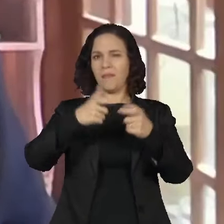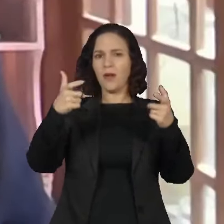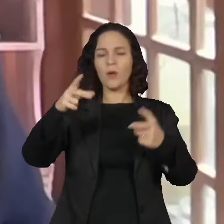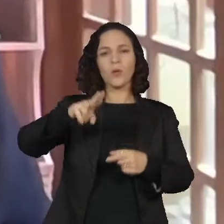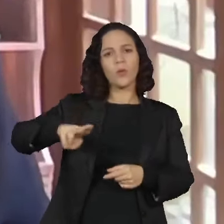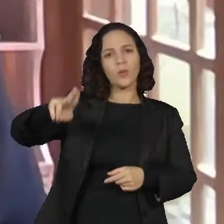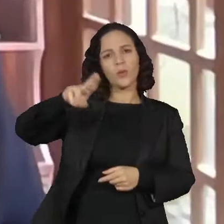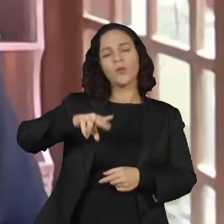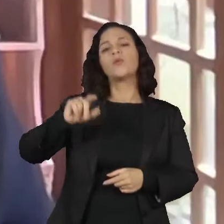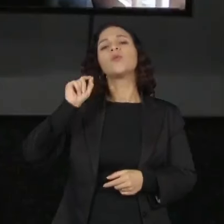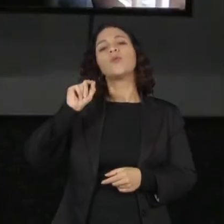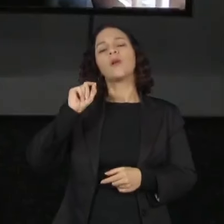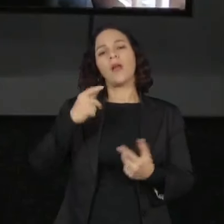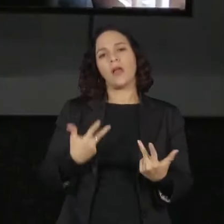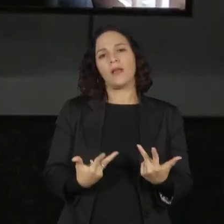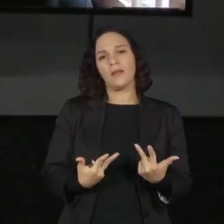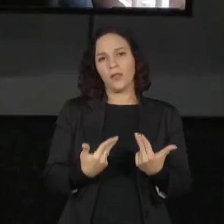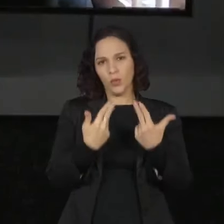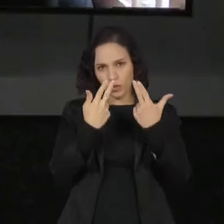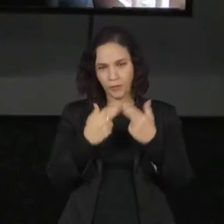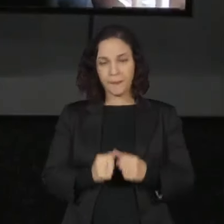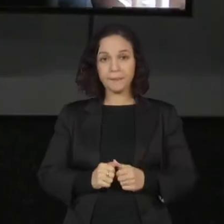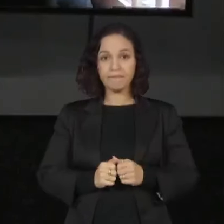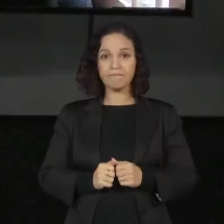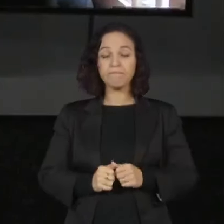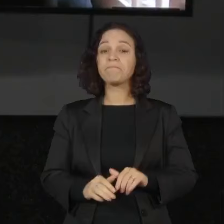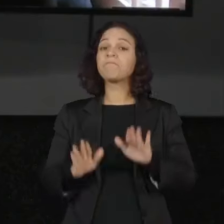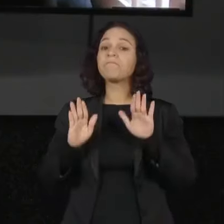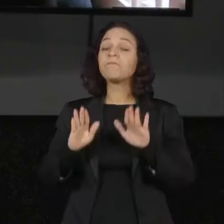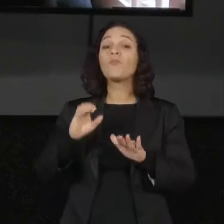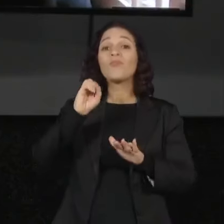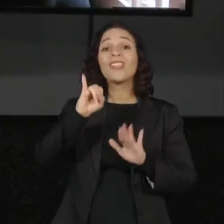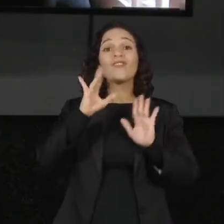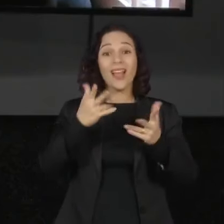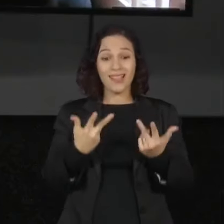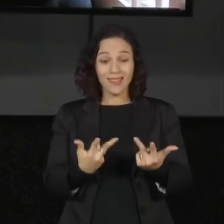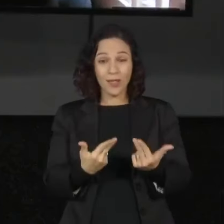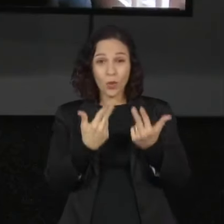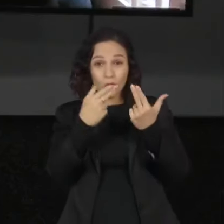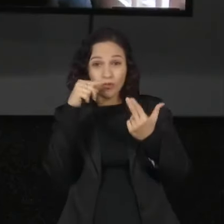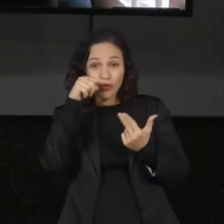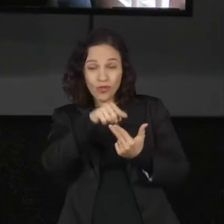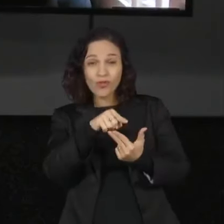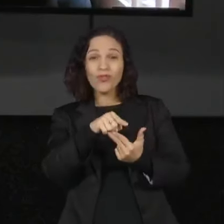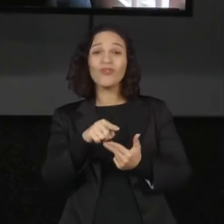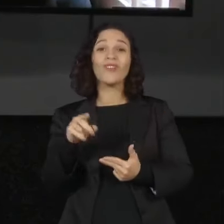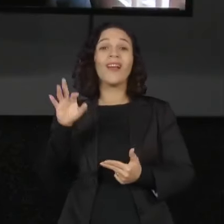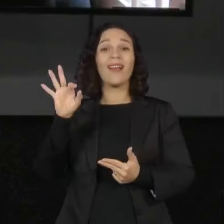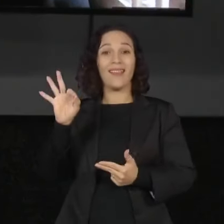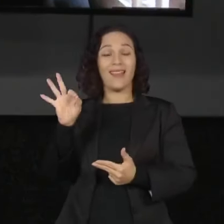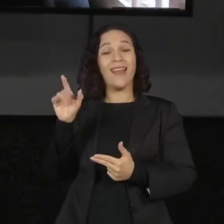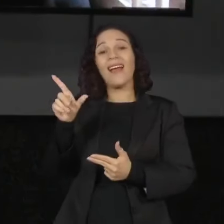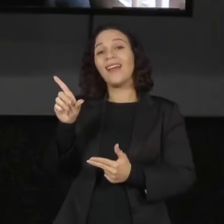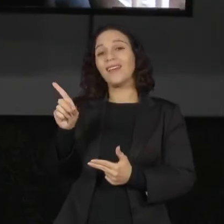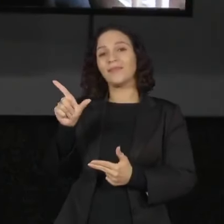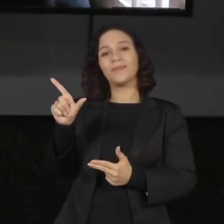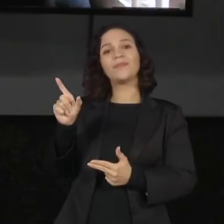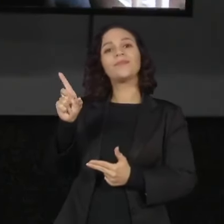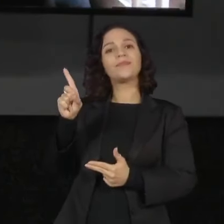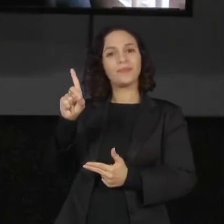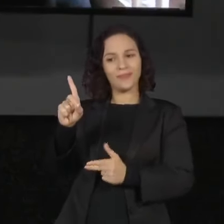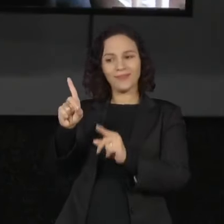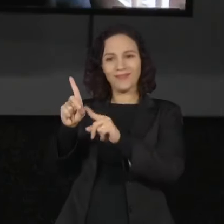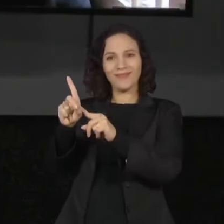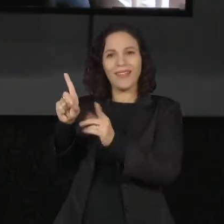é a cirurgia. O que acontece? Quando a gente faz o processo cirúrgico, gente tenta remover inicialmente todo o tumor,